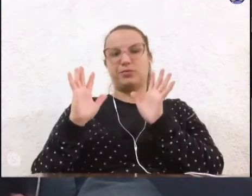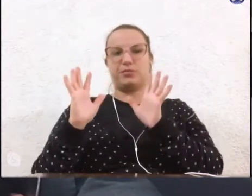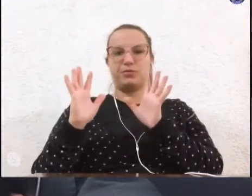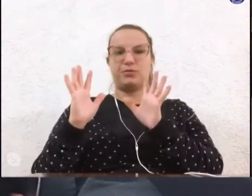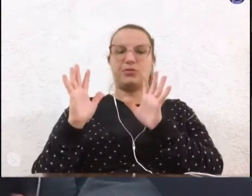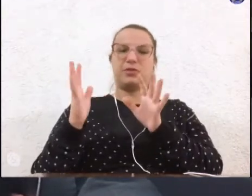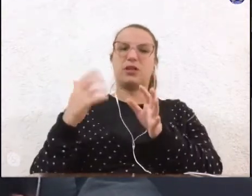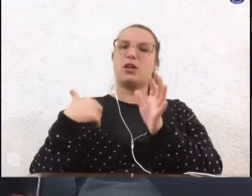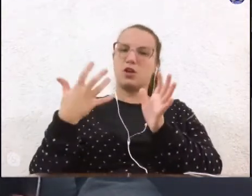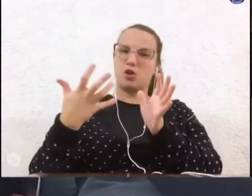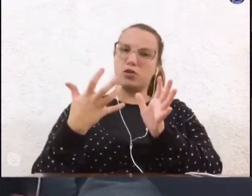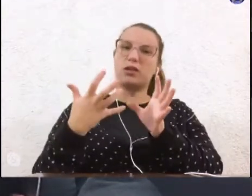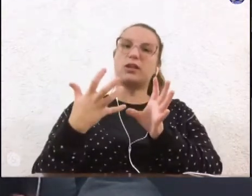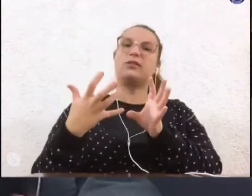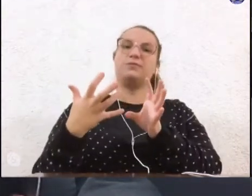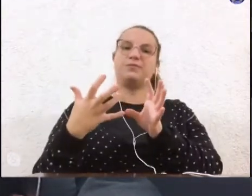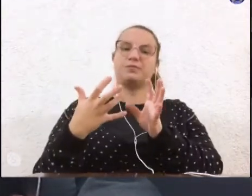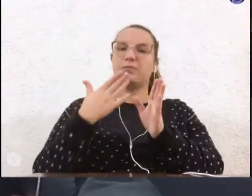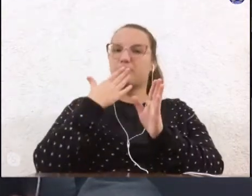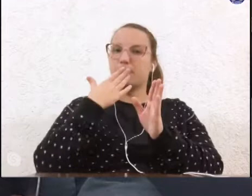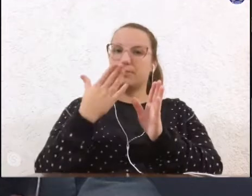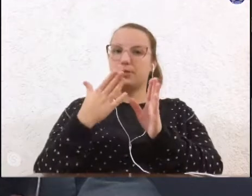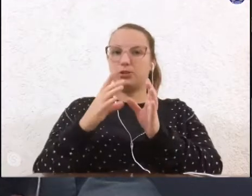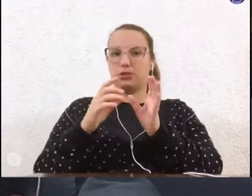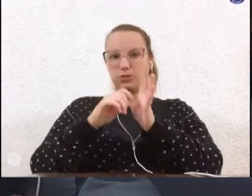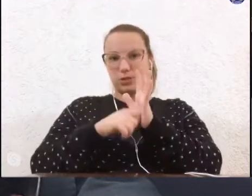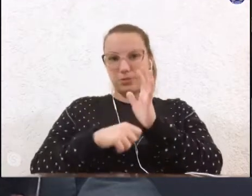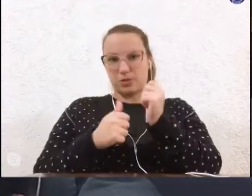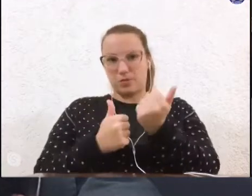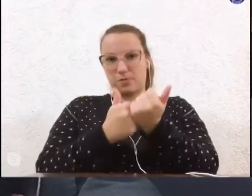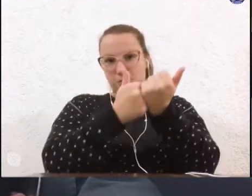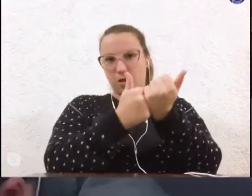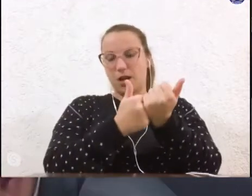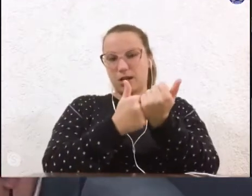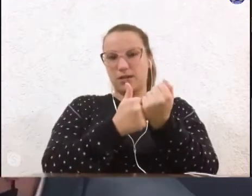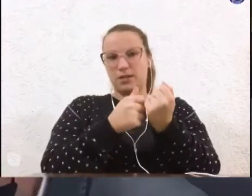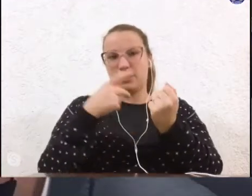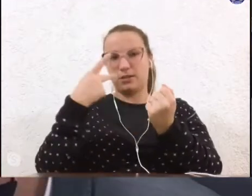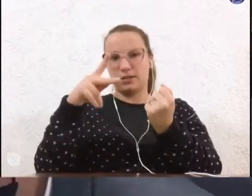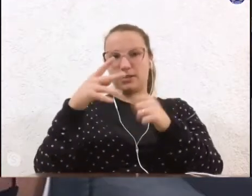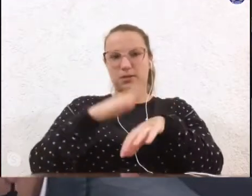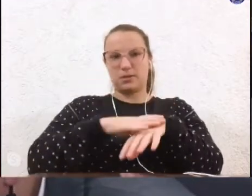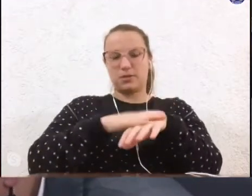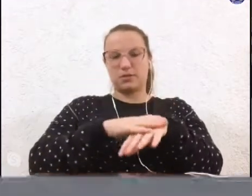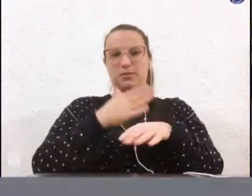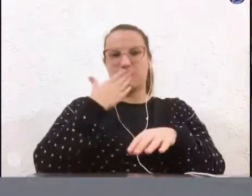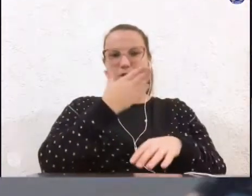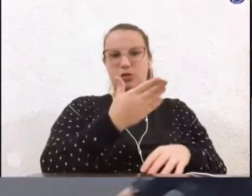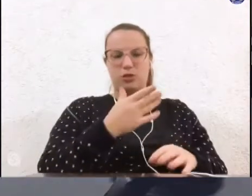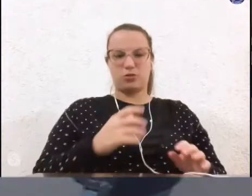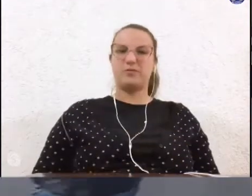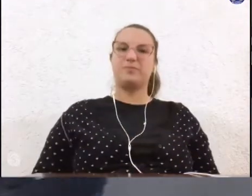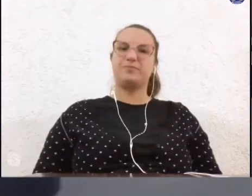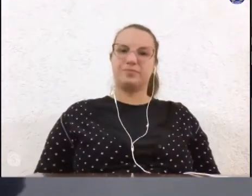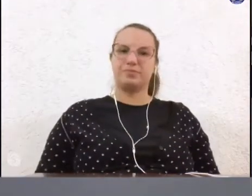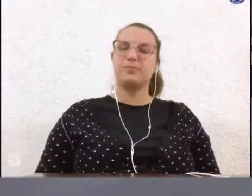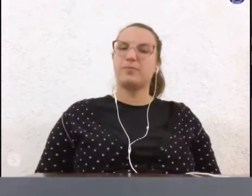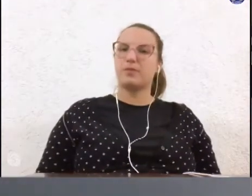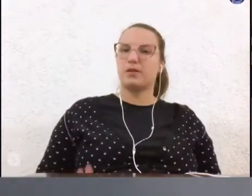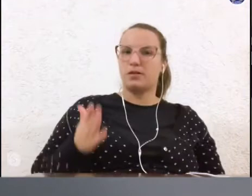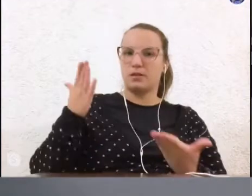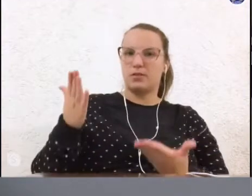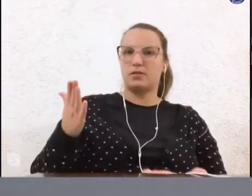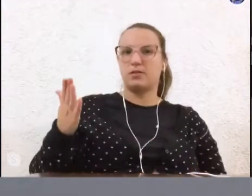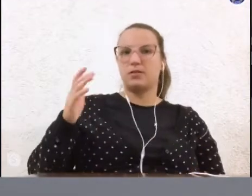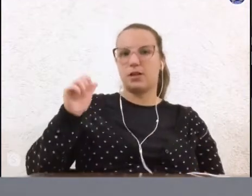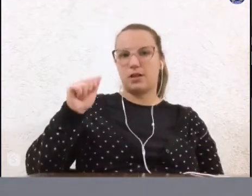quero pedir autorização para apoiá-la nessa propositura. Consulta, vereador Alessandra